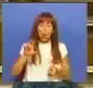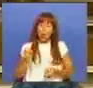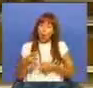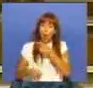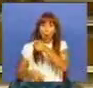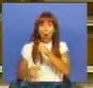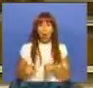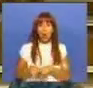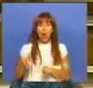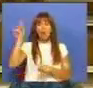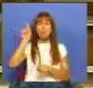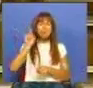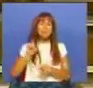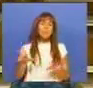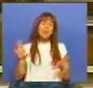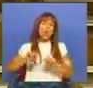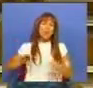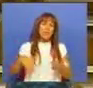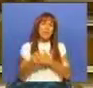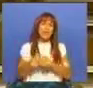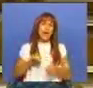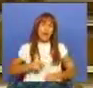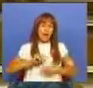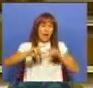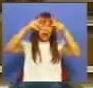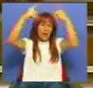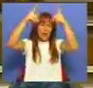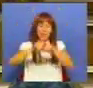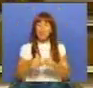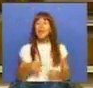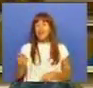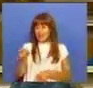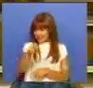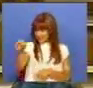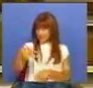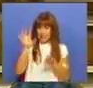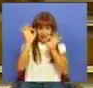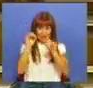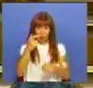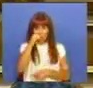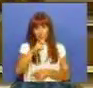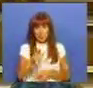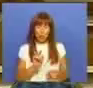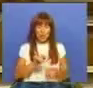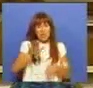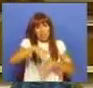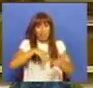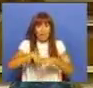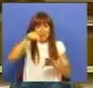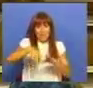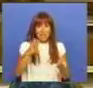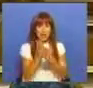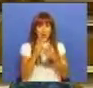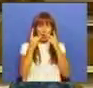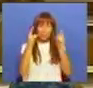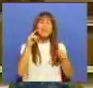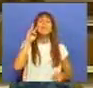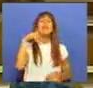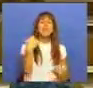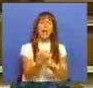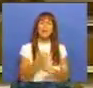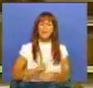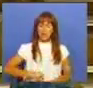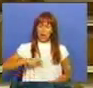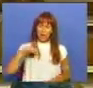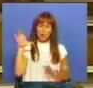terão uma reclassificação de carreira. Isto é como os senhores trataram as pessoas que fazem a escola pública. Veja as atividades